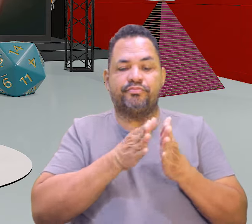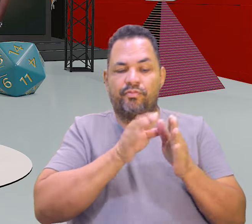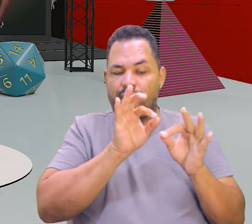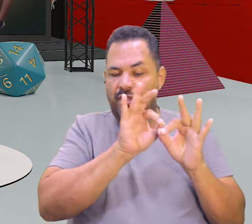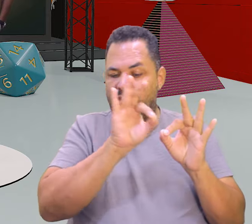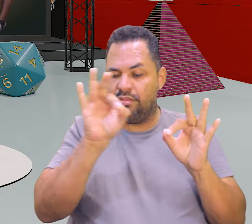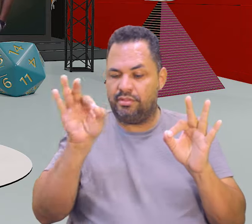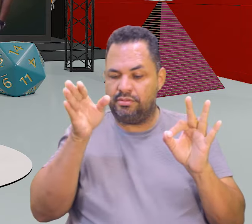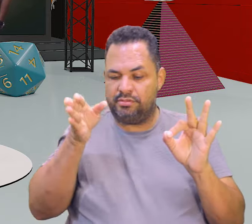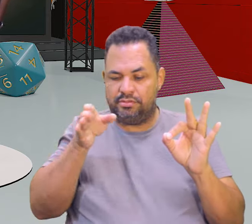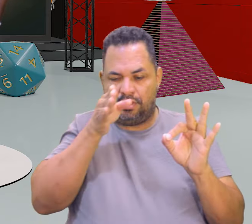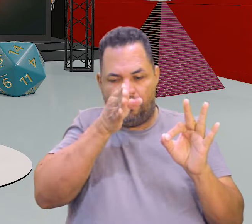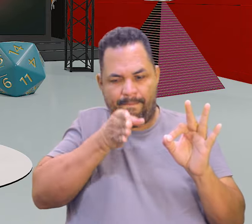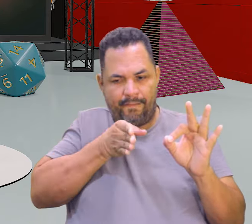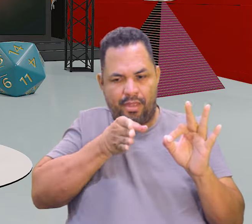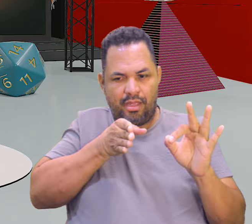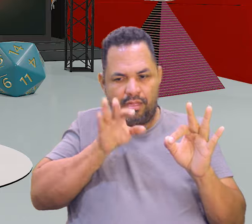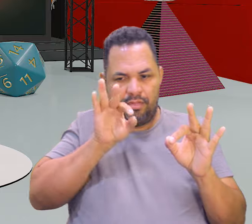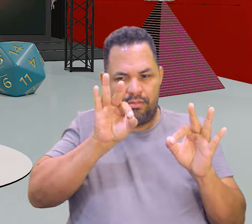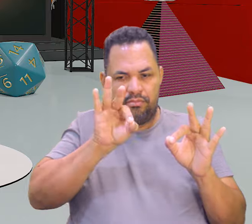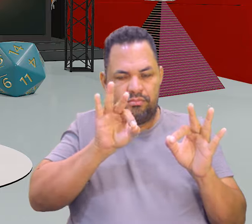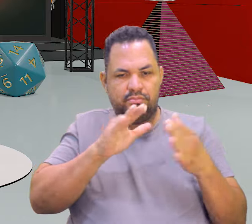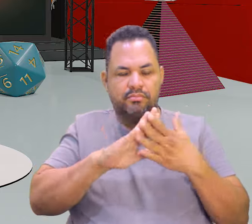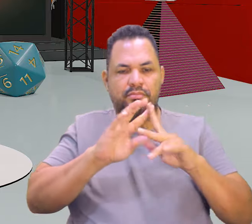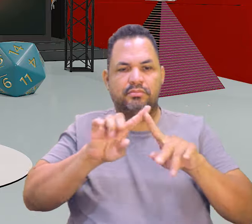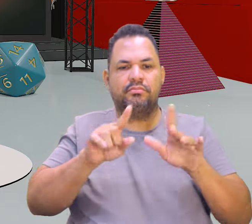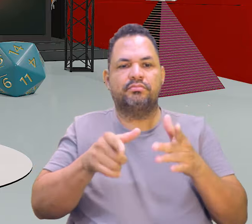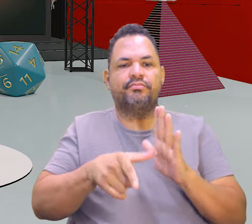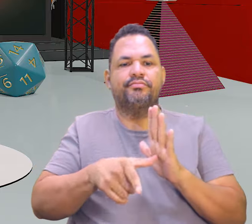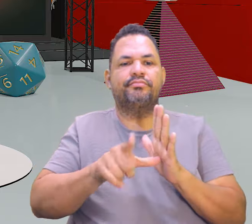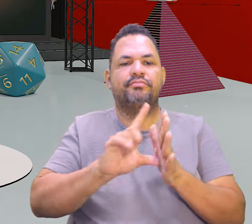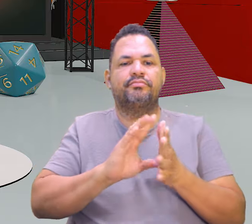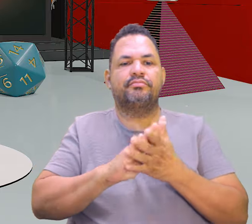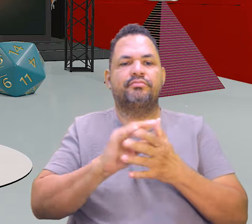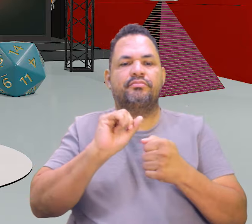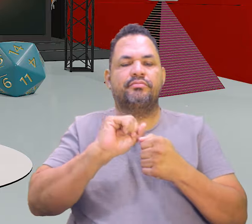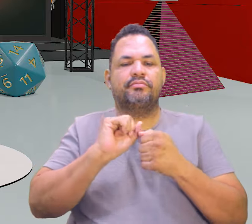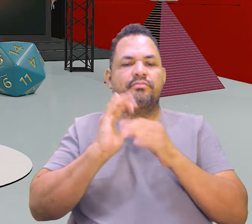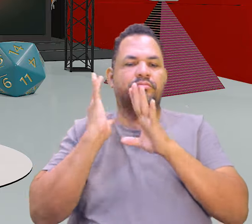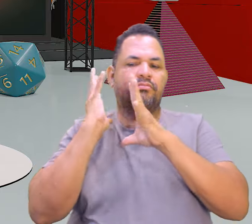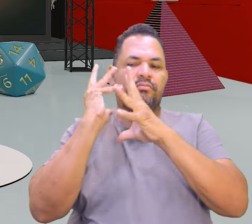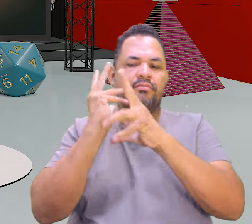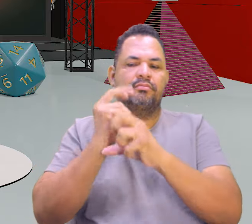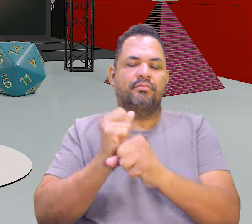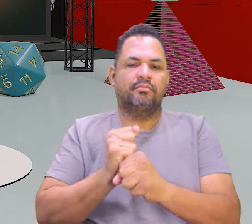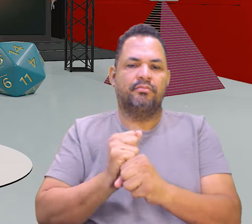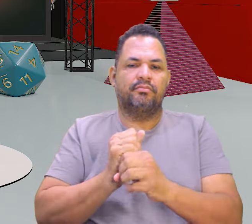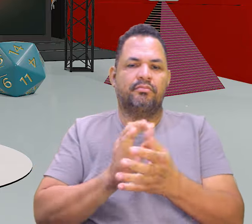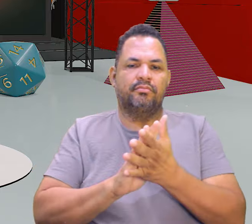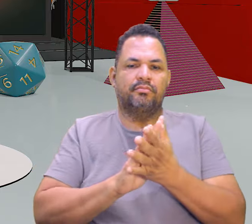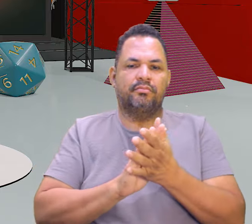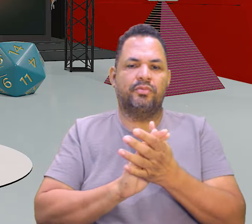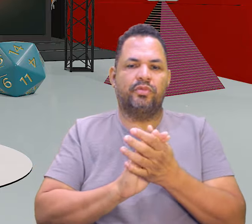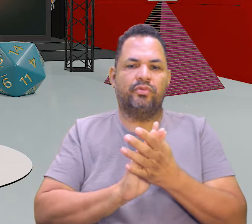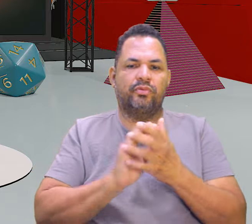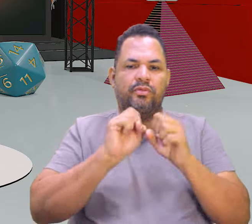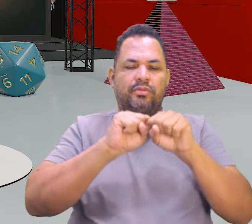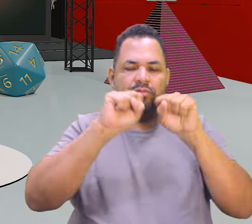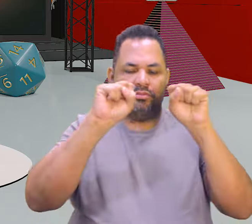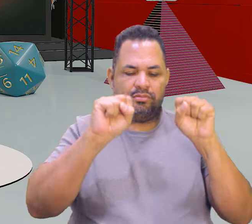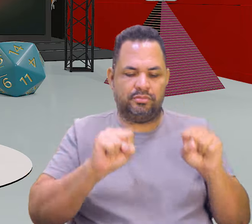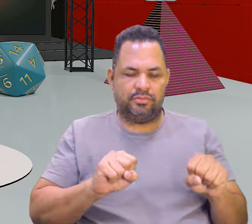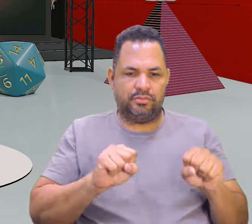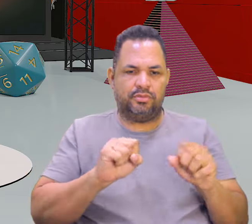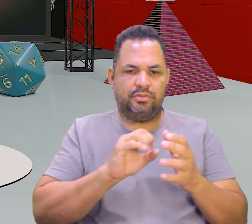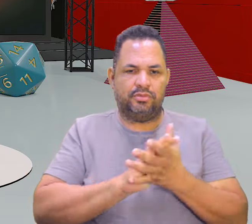aritmética, uma coisa bem tranquila que a gente já fazia. Mas, antes de tudo isso, a gente fez uma revisão sobre o plano cartesiano. Porque,